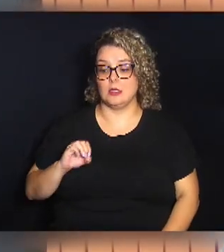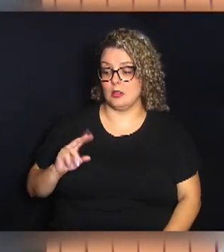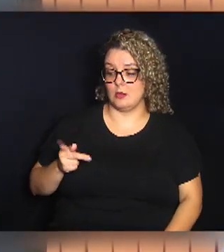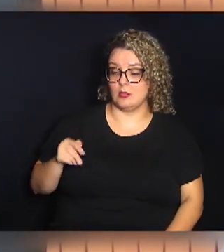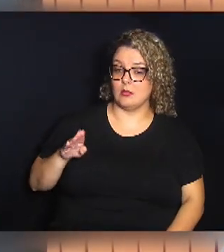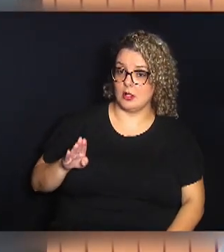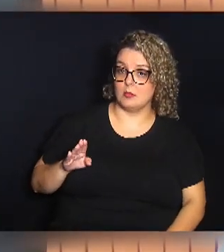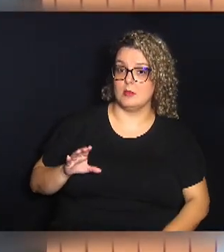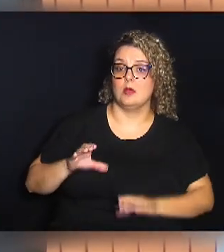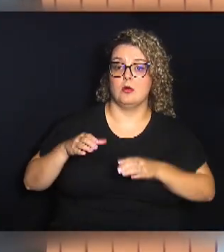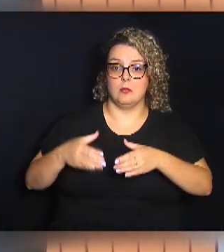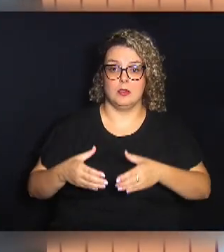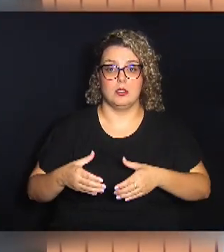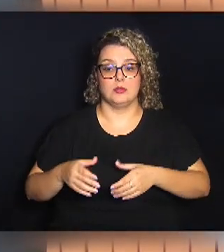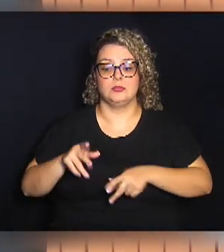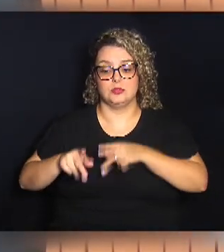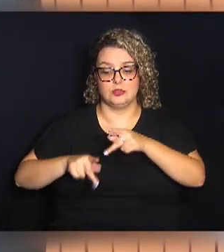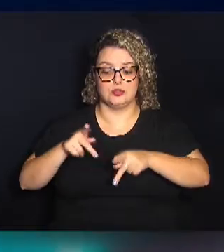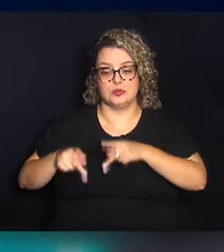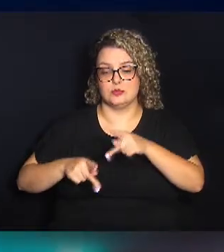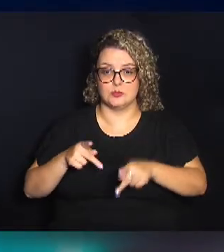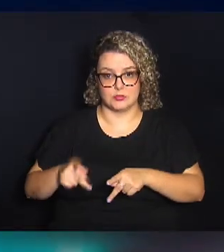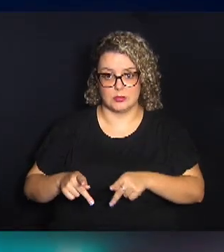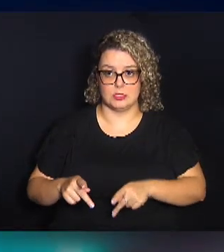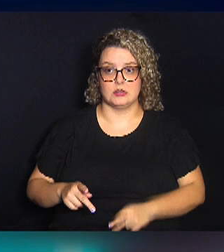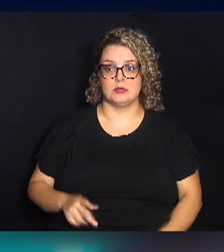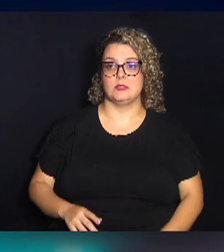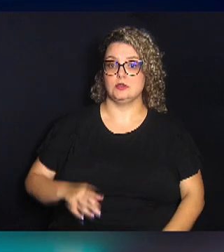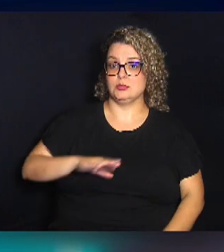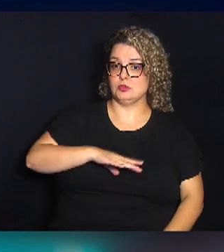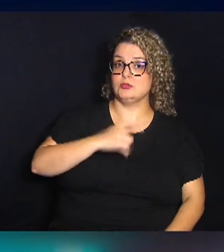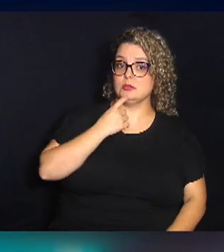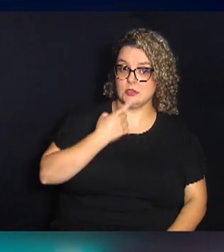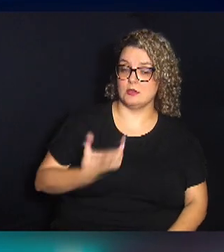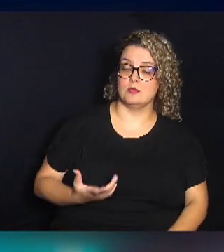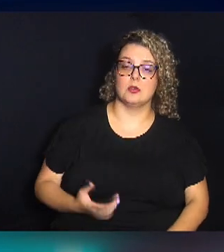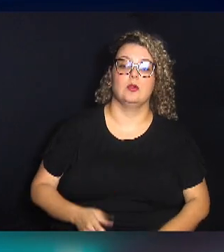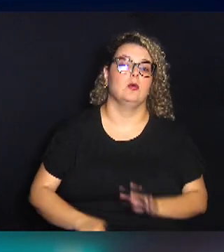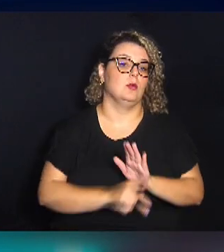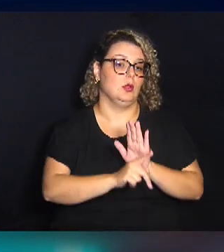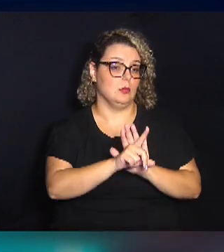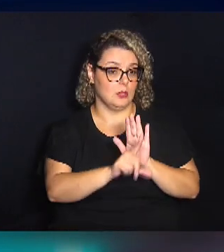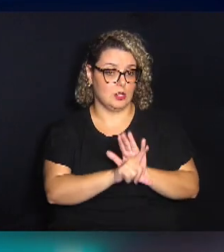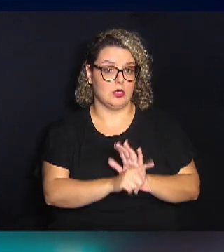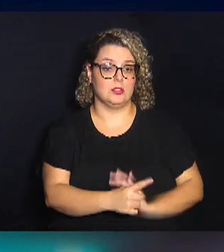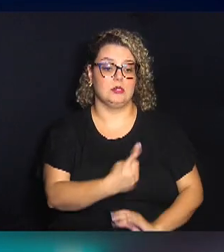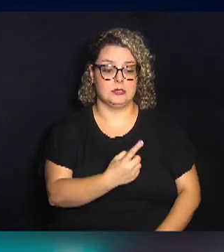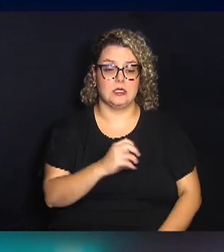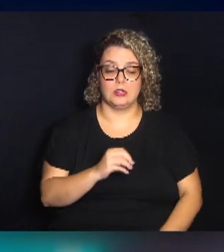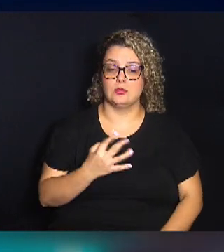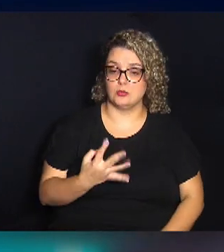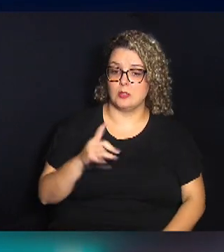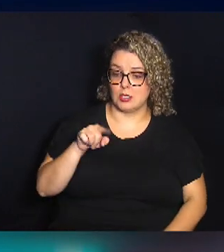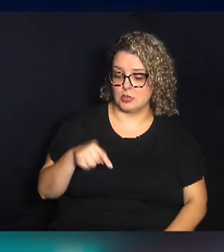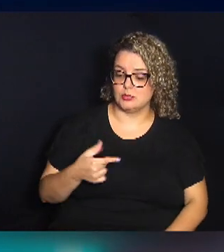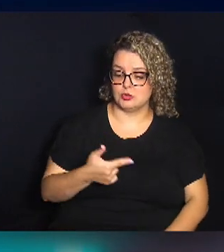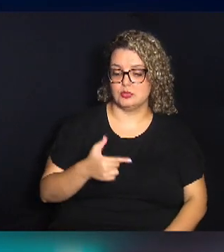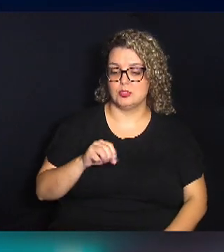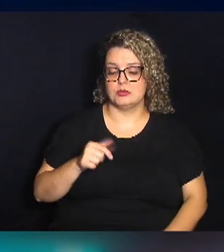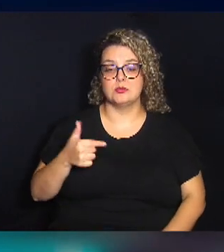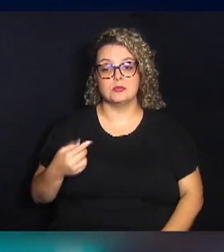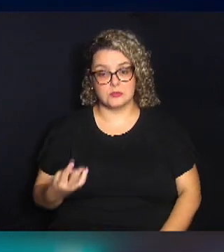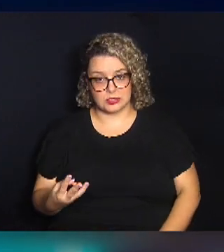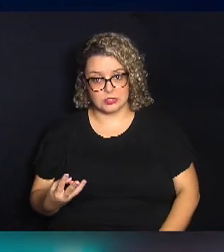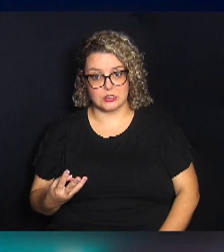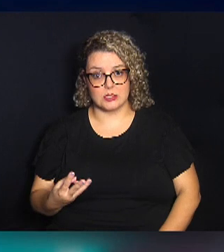Companhia de Habitação Popular de Campinas. O projeto de lei do Executivo 104 de 2023, que